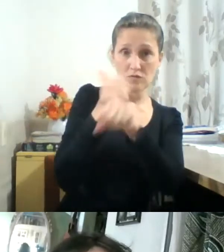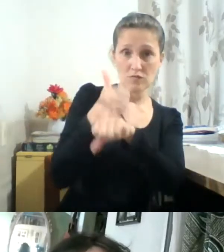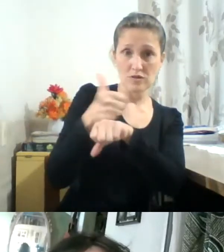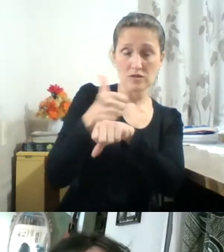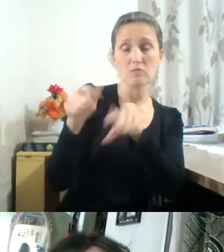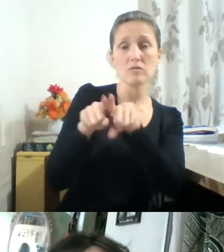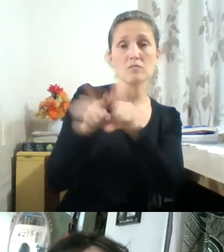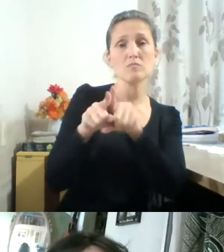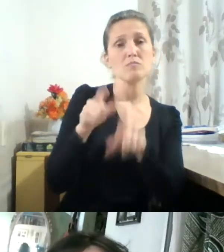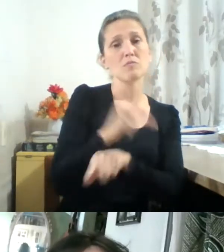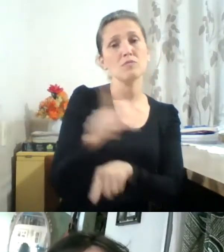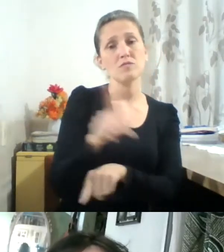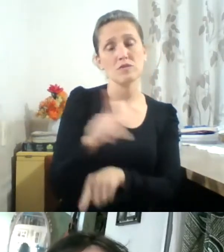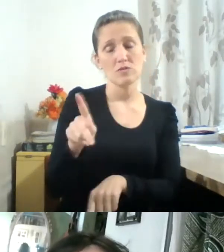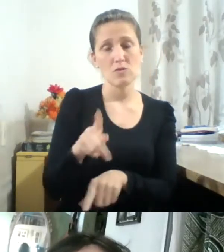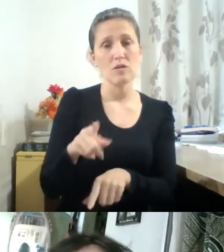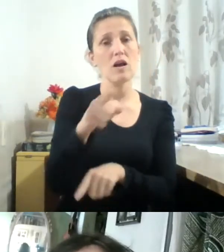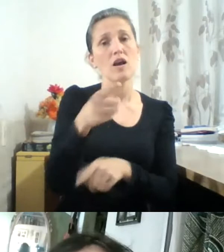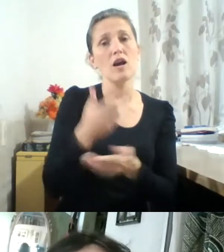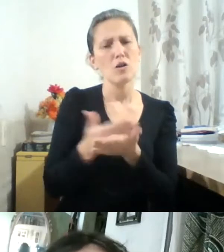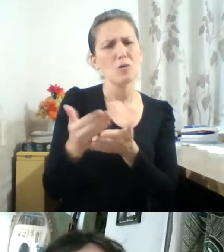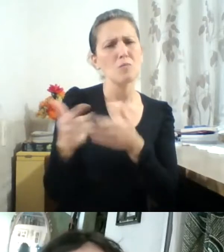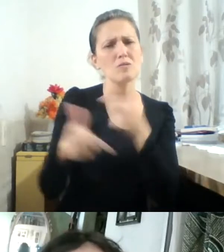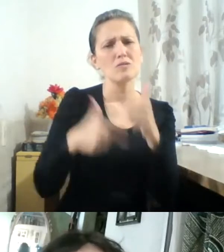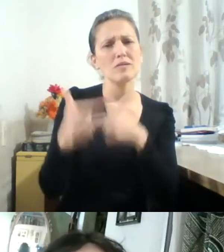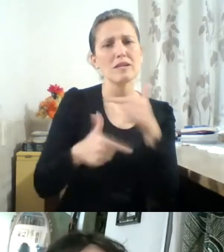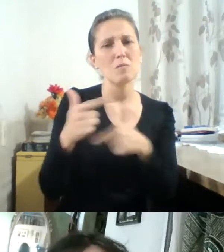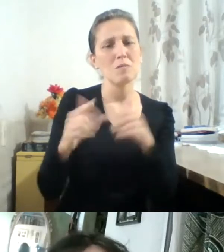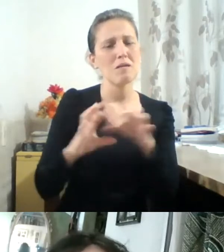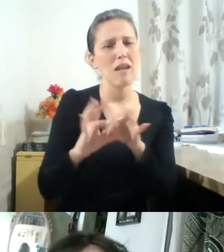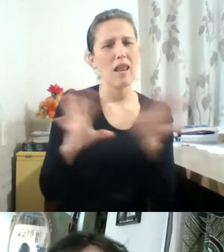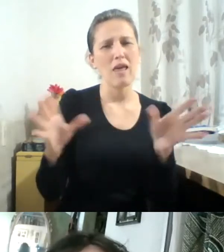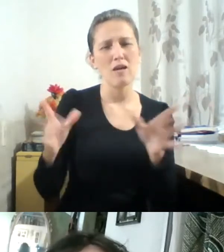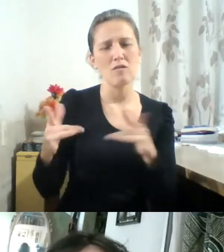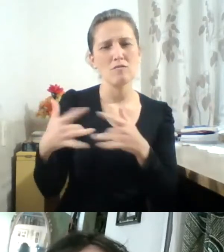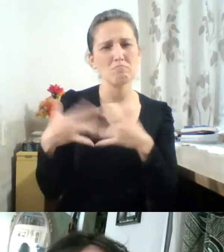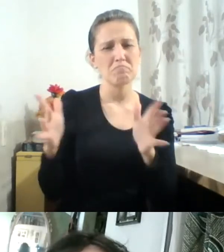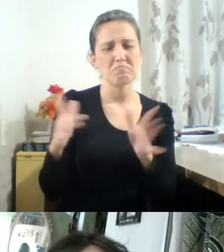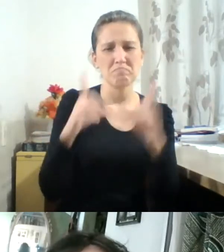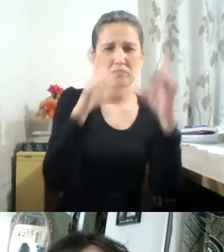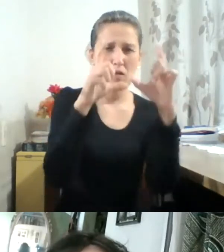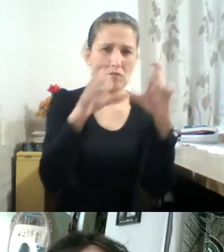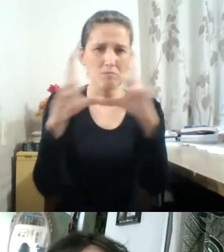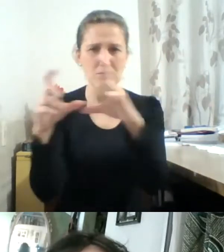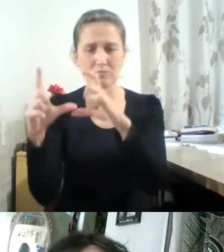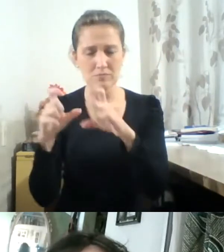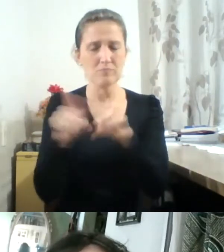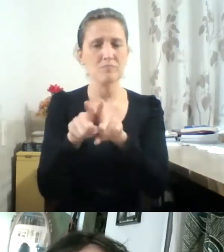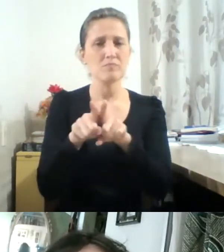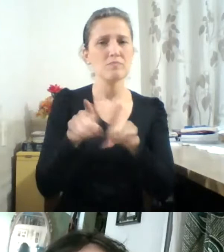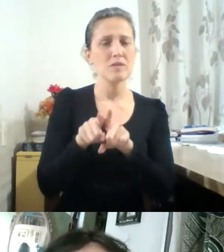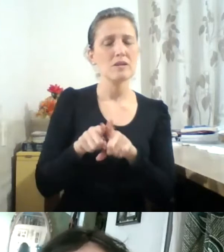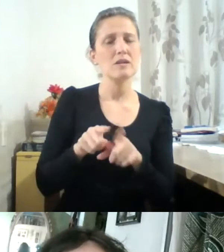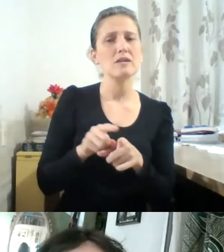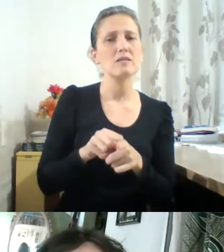Começou a trabalhar profissionalmente como freelancer para vários meios de comunicação. como Em Portenho, La Nación,